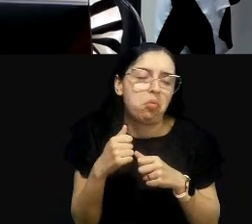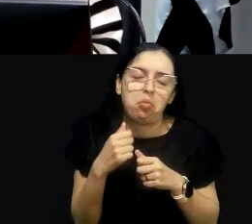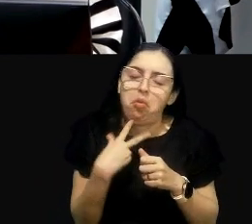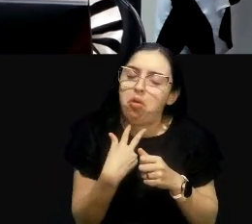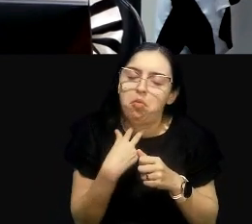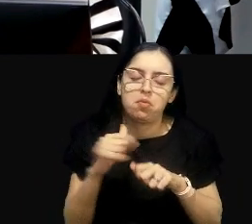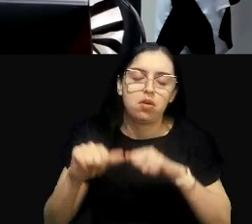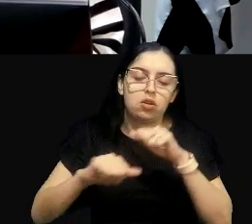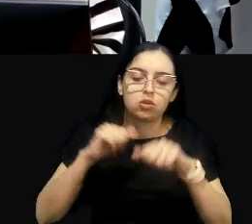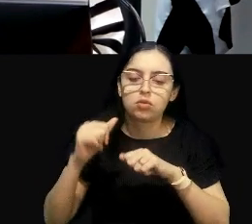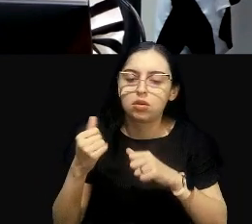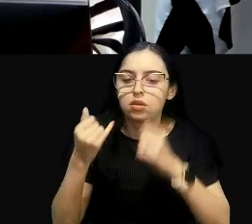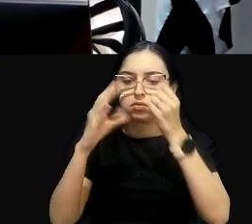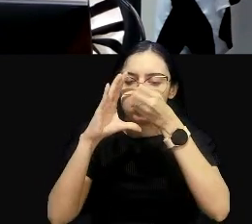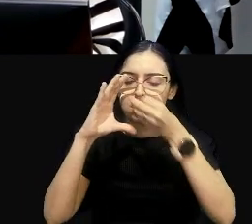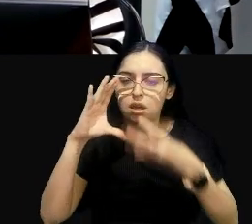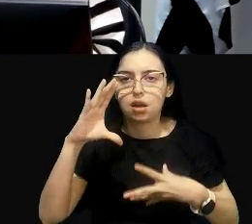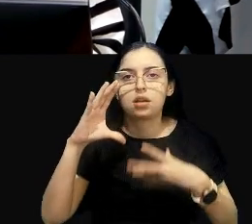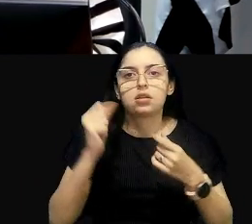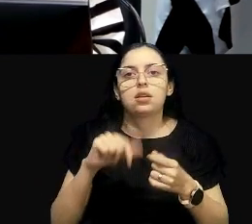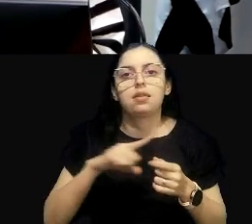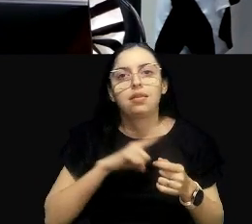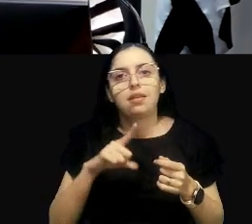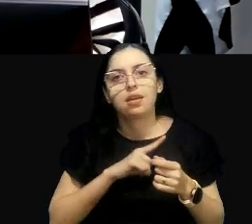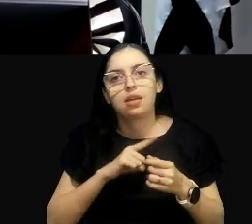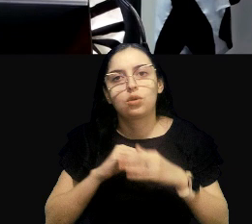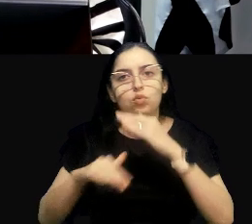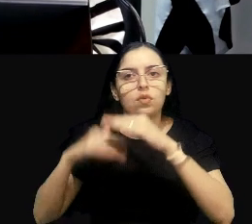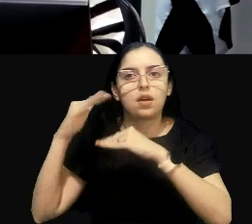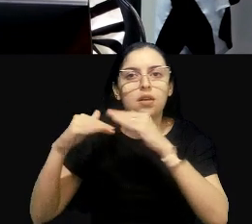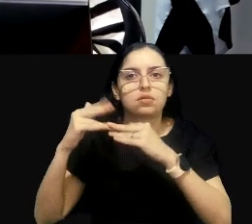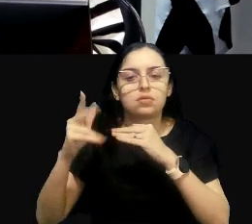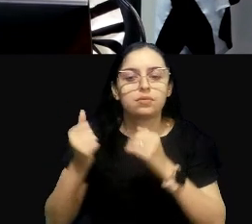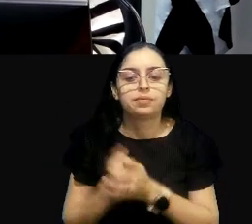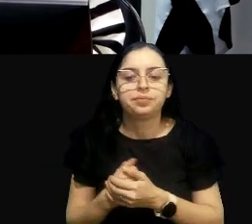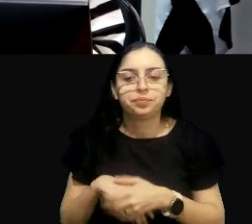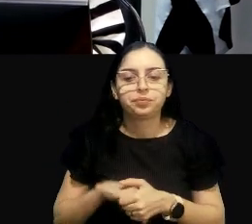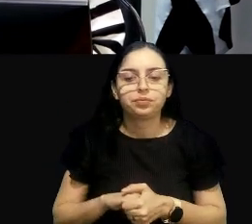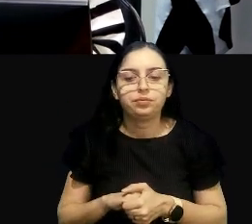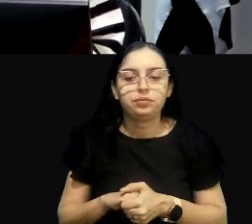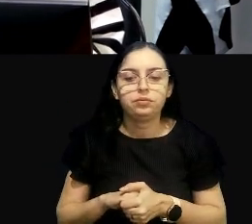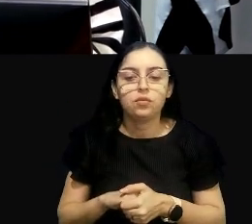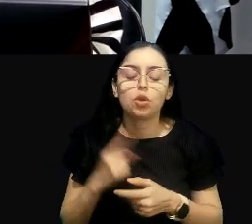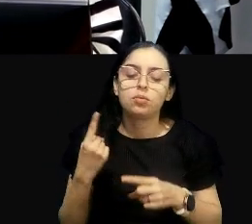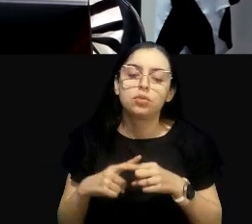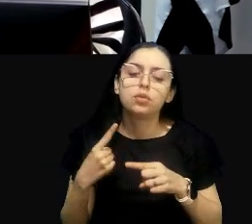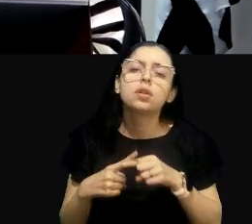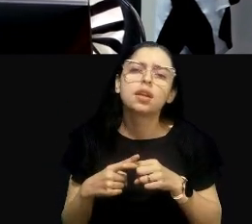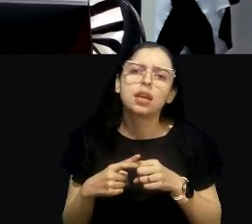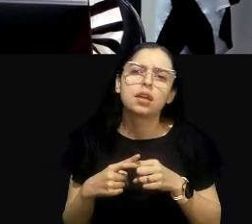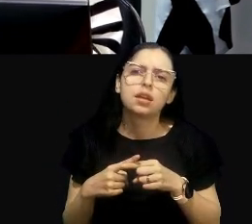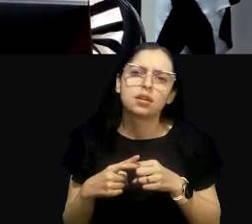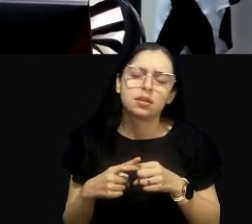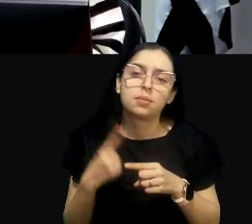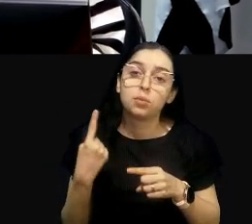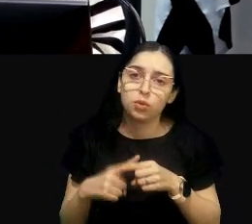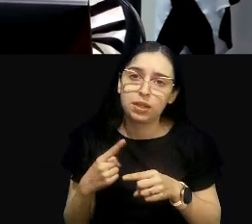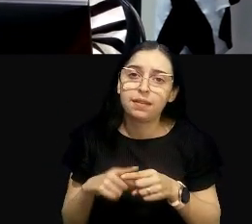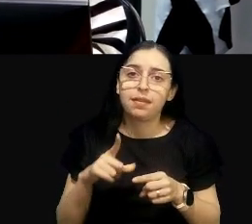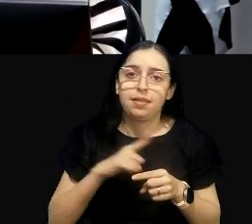características que compõem ali vários tipos de impactos. Por que isso? Porque eu tenho que ter